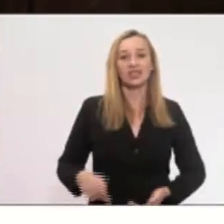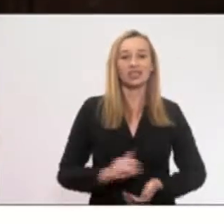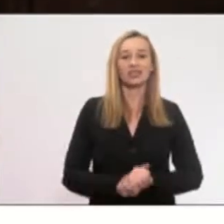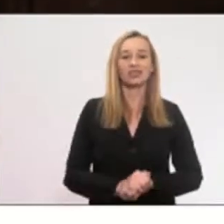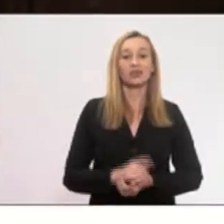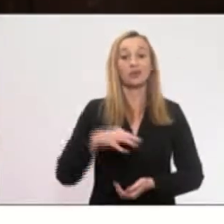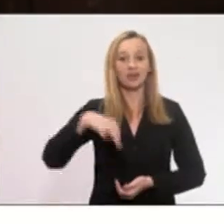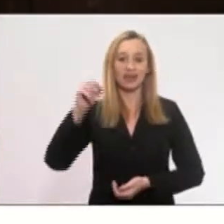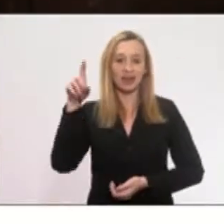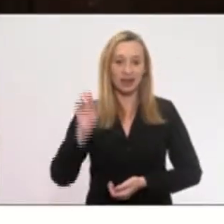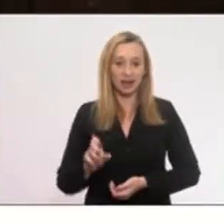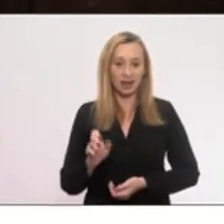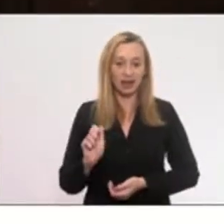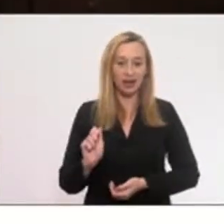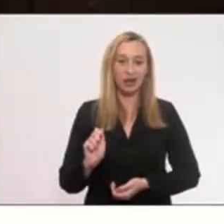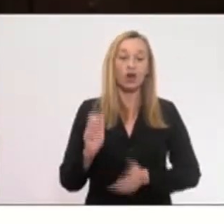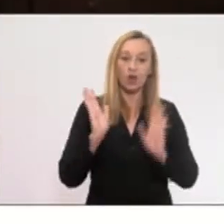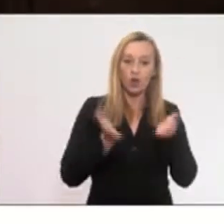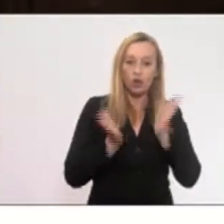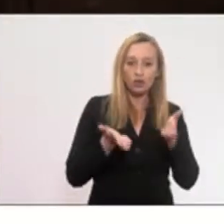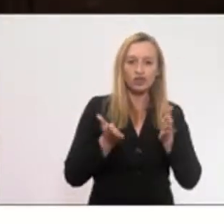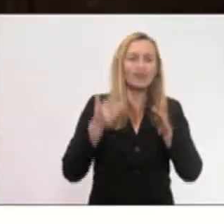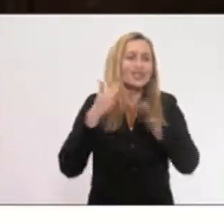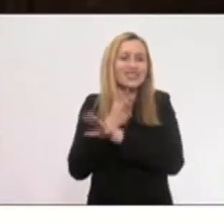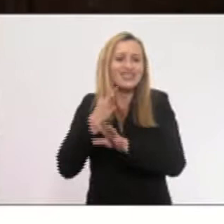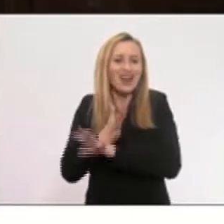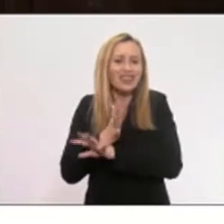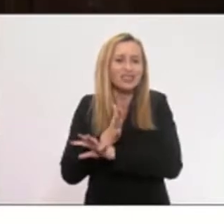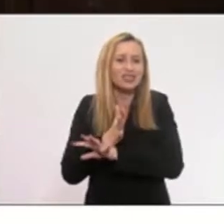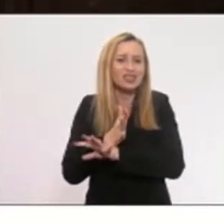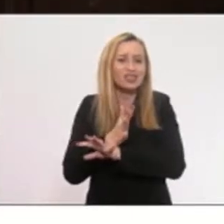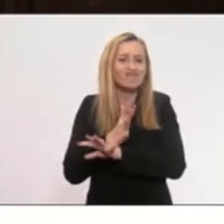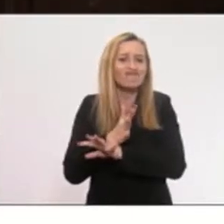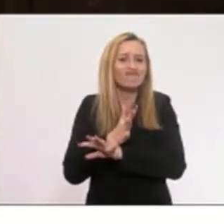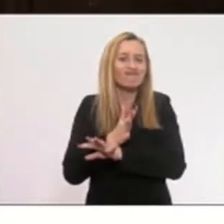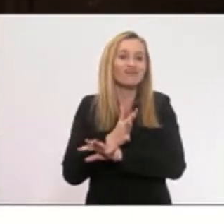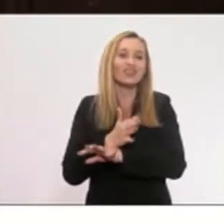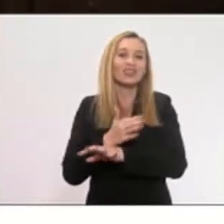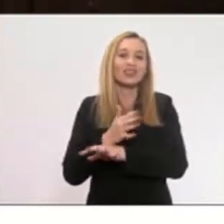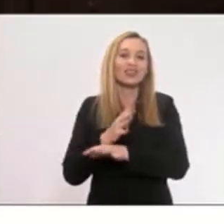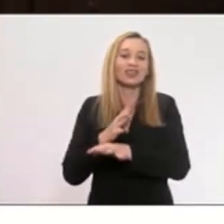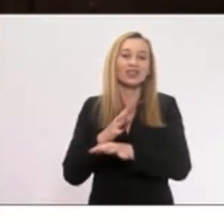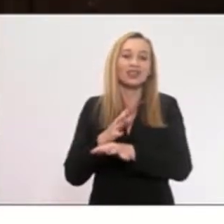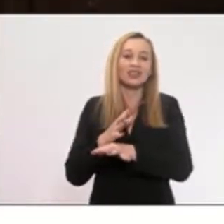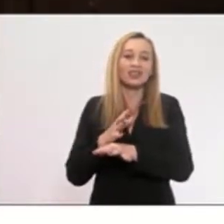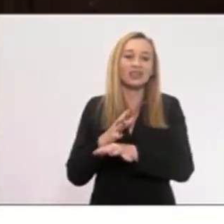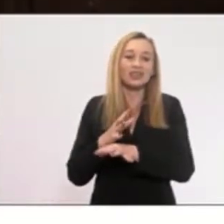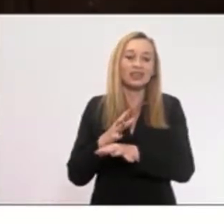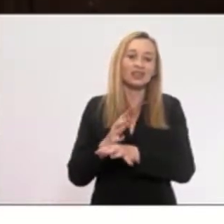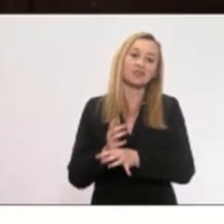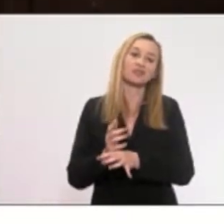Maricá hoje é uma cidade que acolheu e acolhe